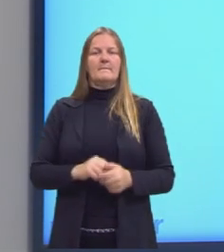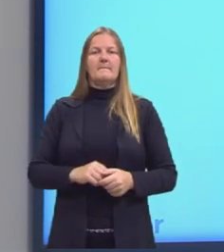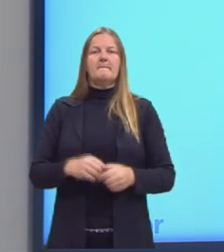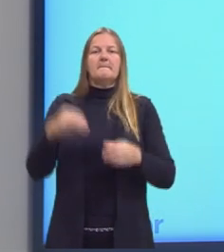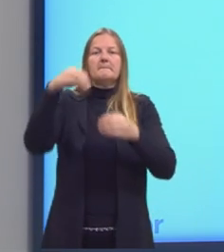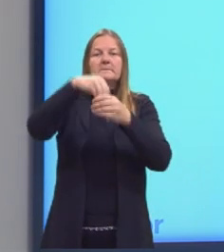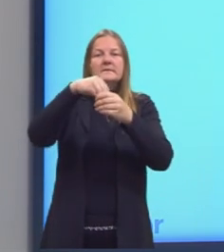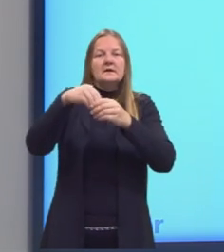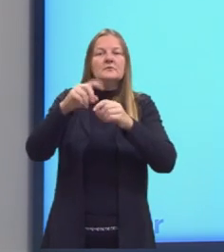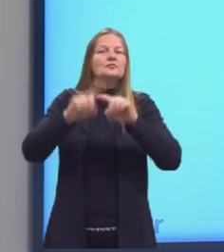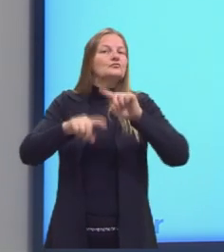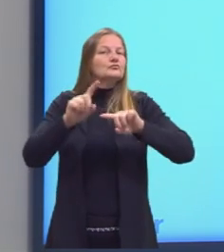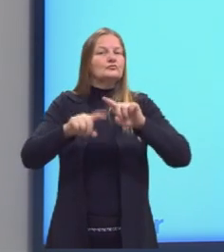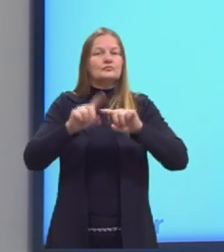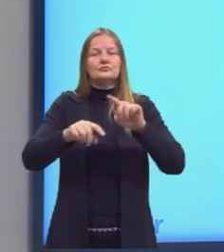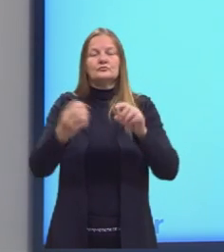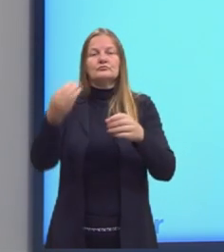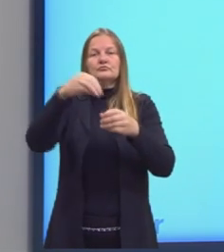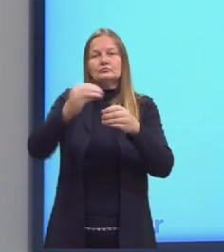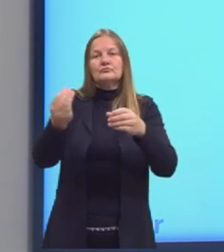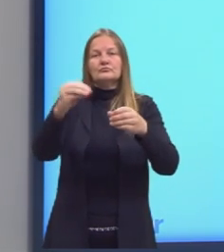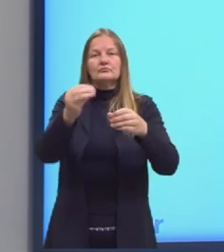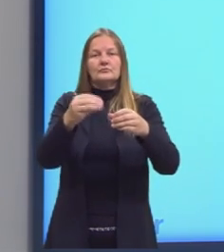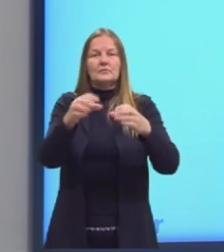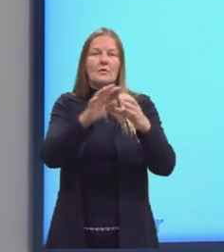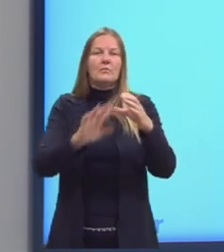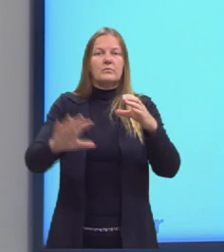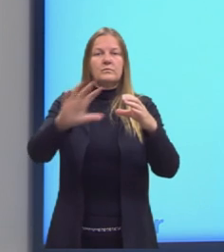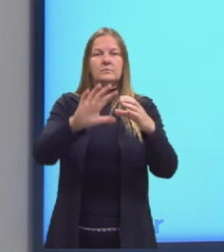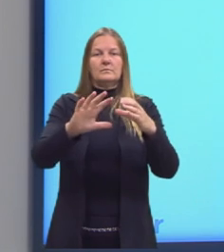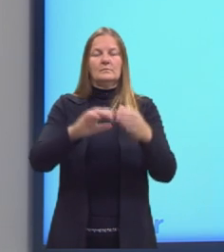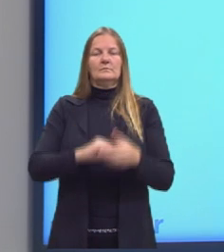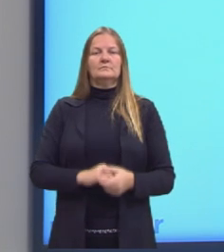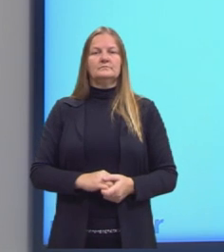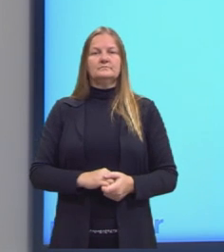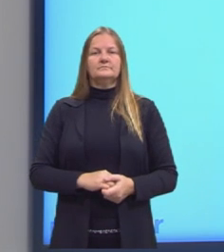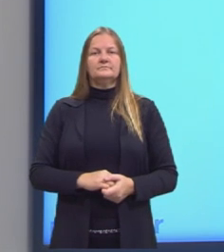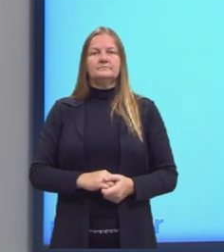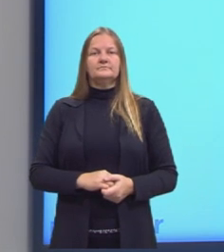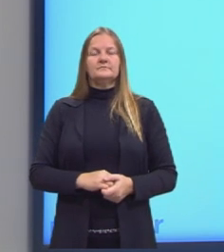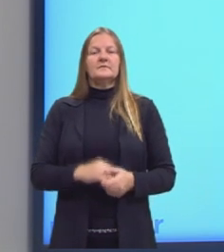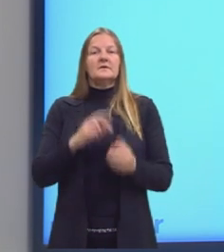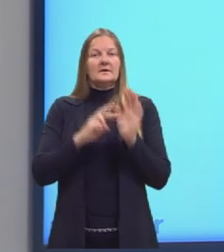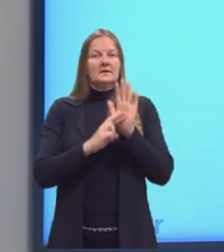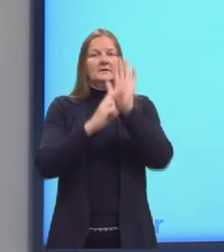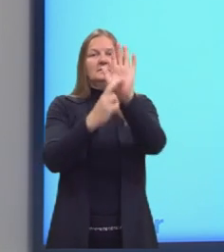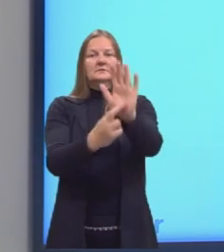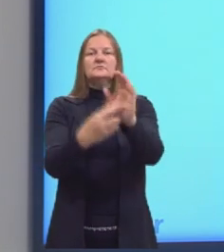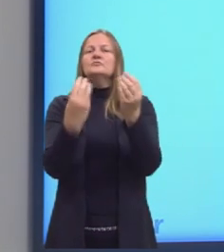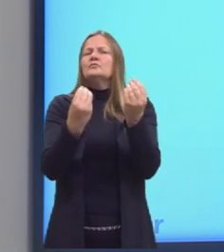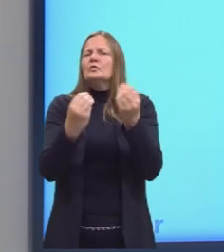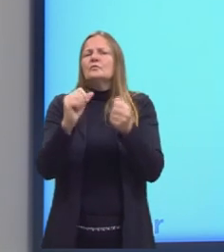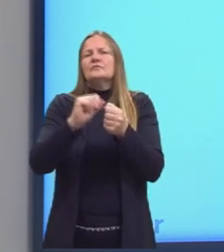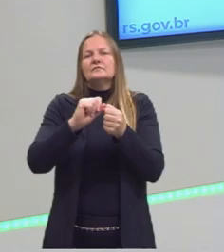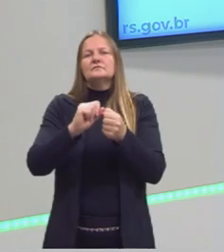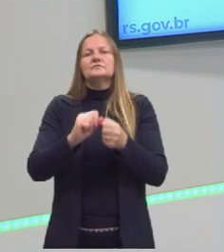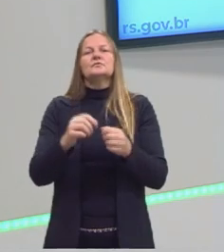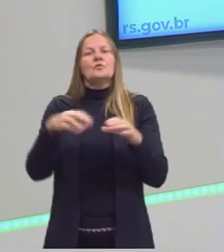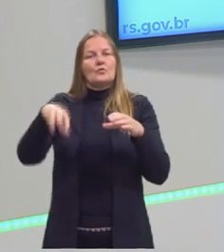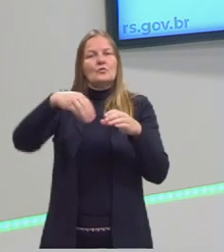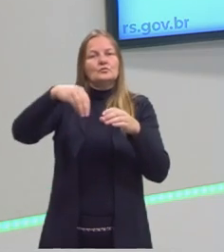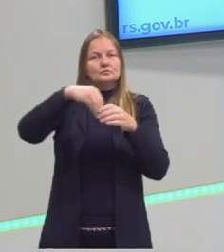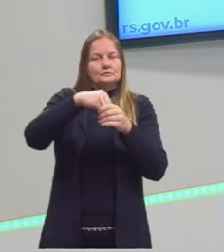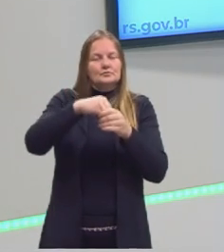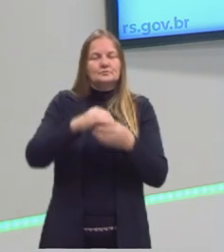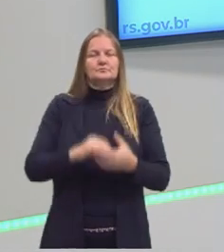todos os elementos que compõem esse conjunto. Essas são as representações, então, de conjuntos.